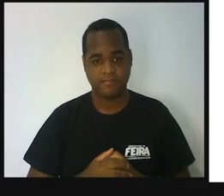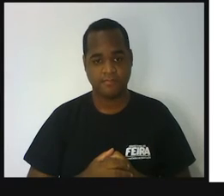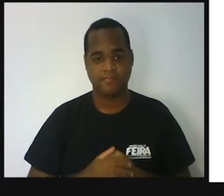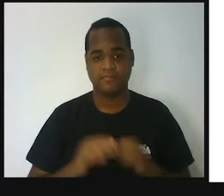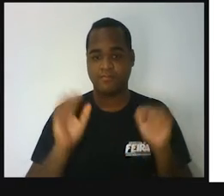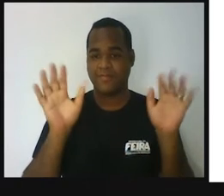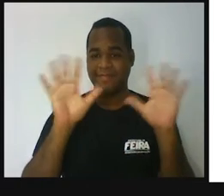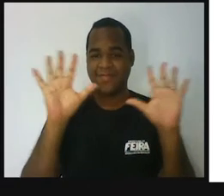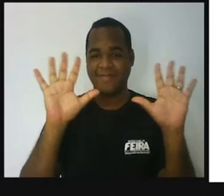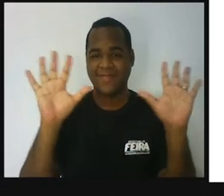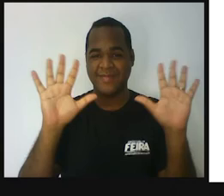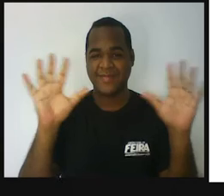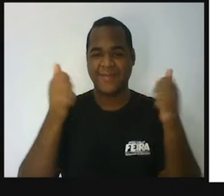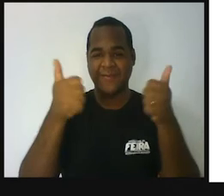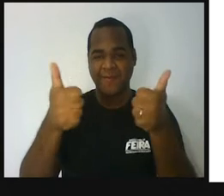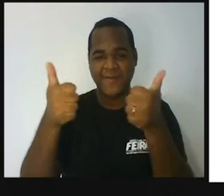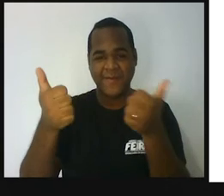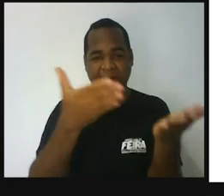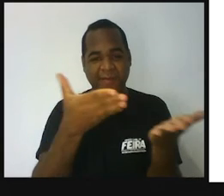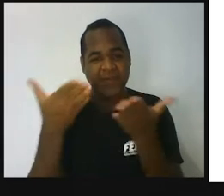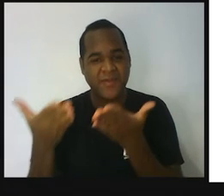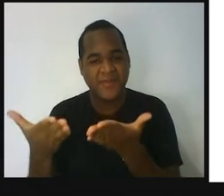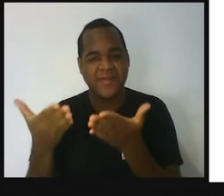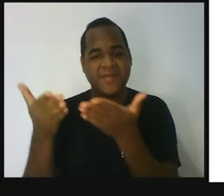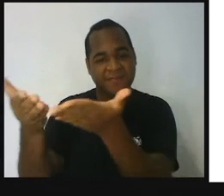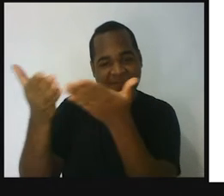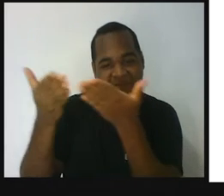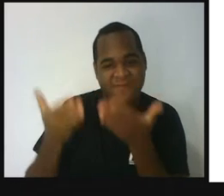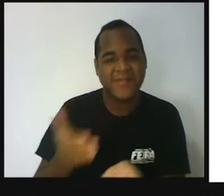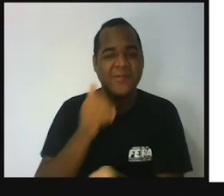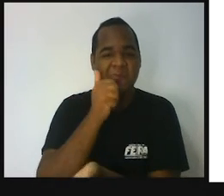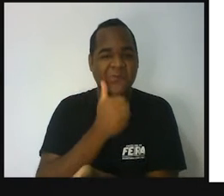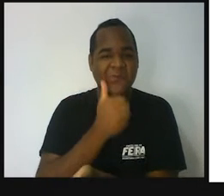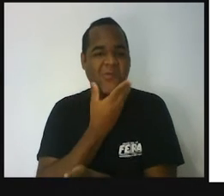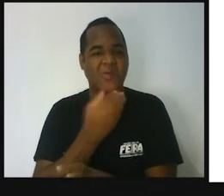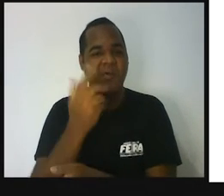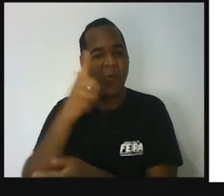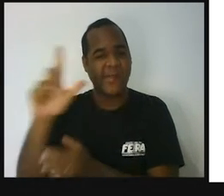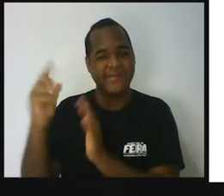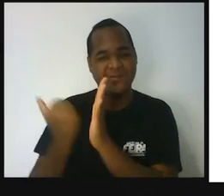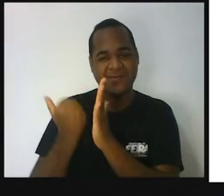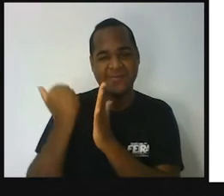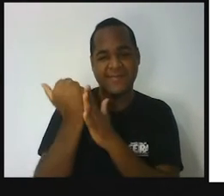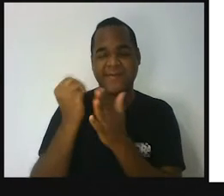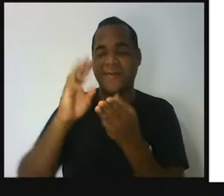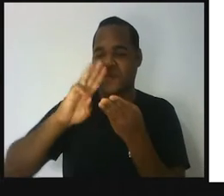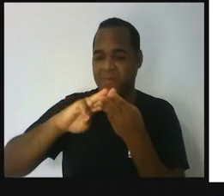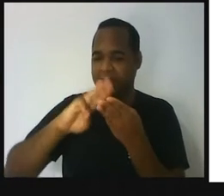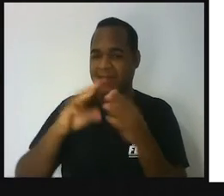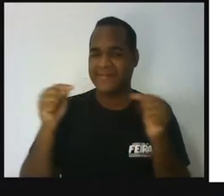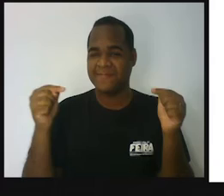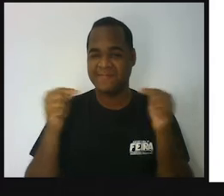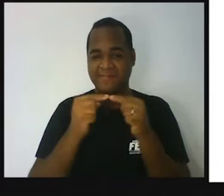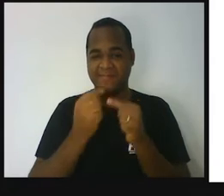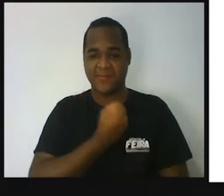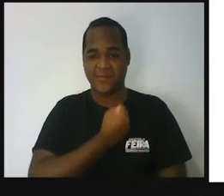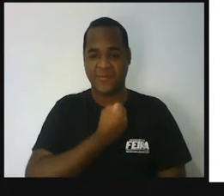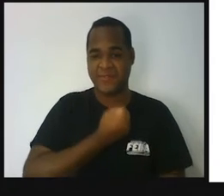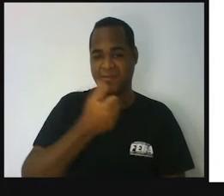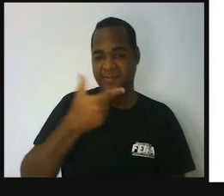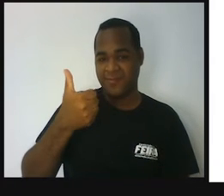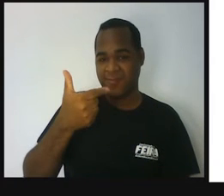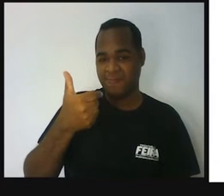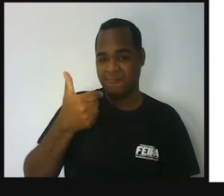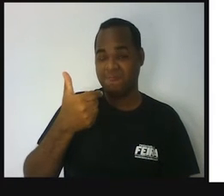Olá, sejam bem-vindos, sejam bem-vindas a mais uma aula de matemática, essa de número 12.